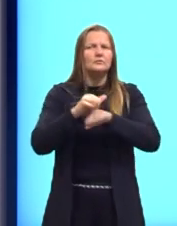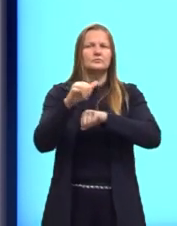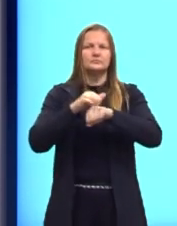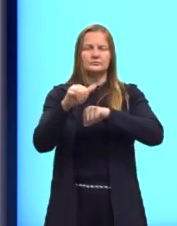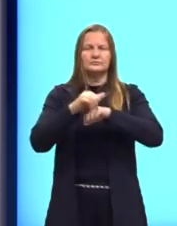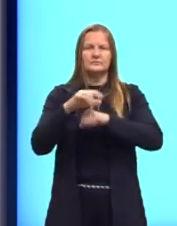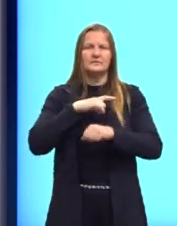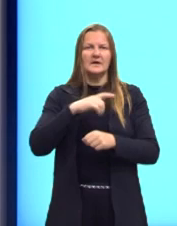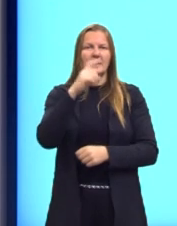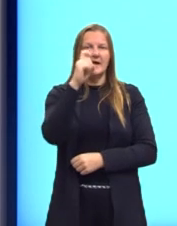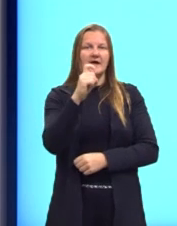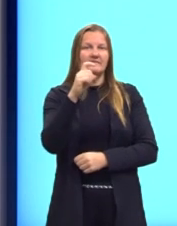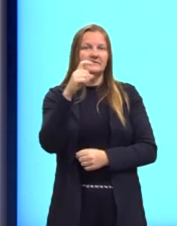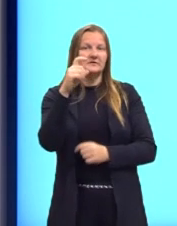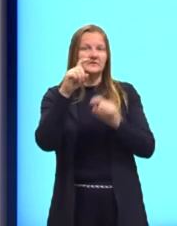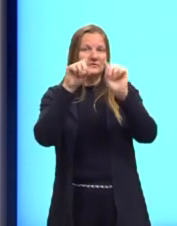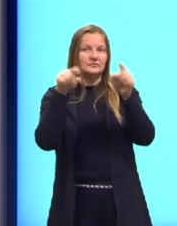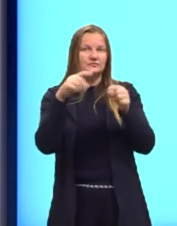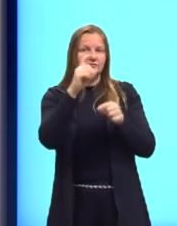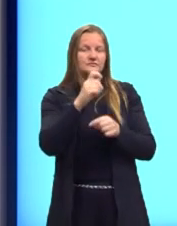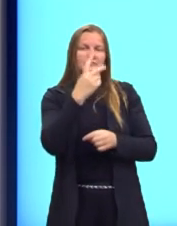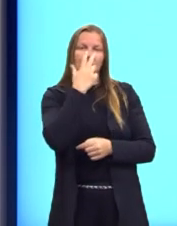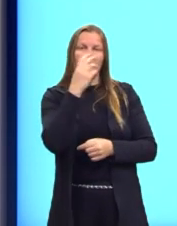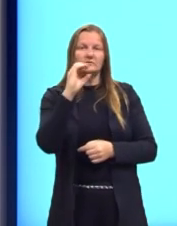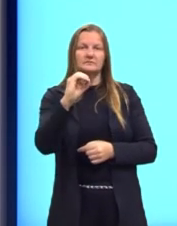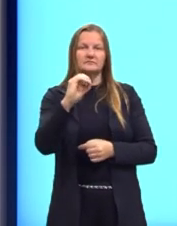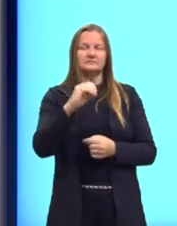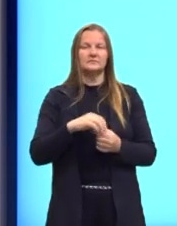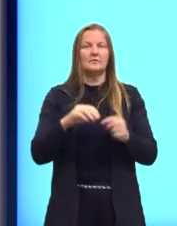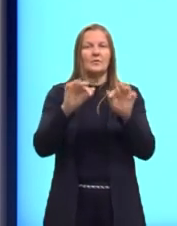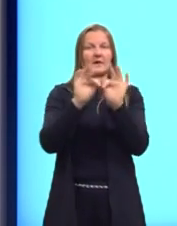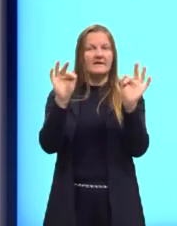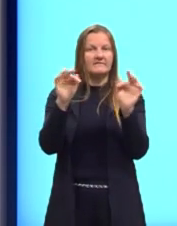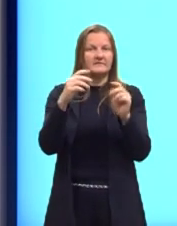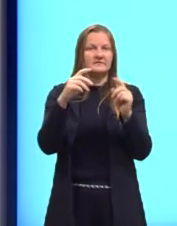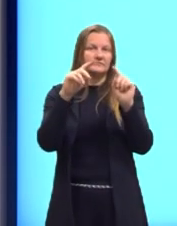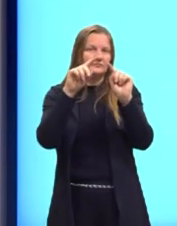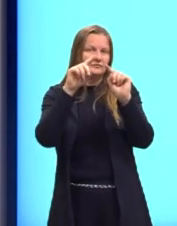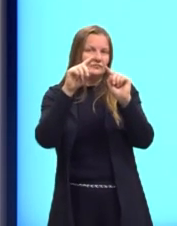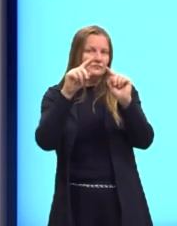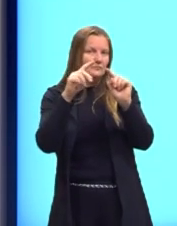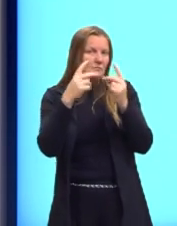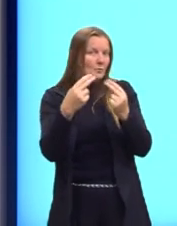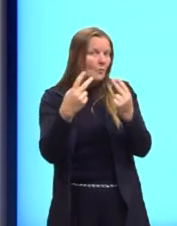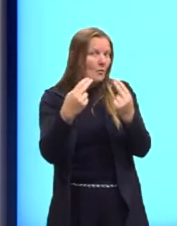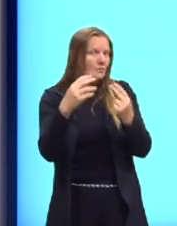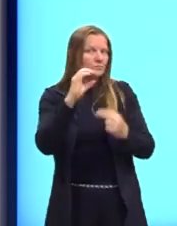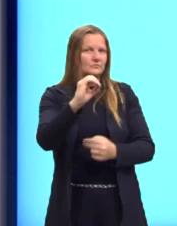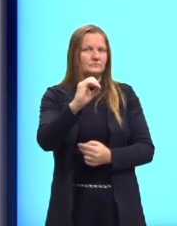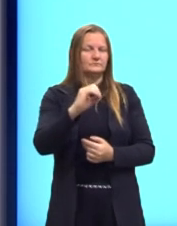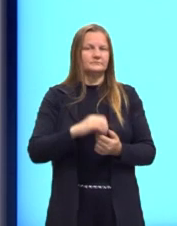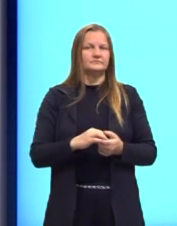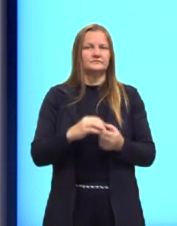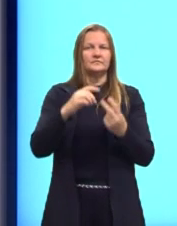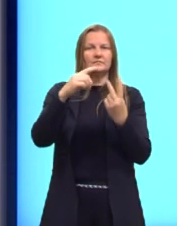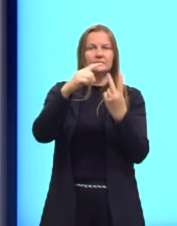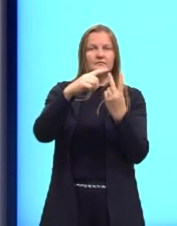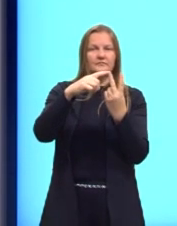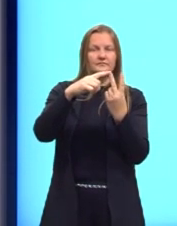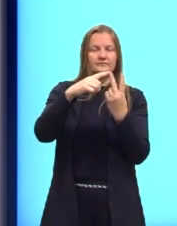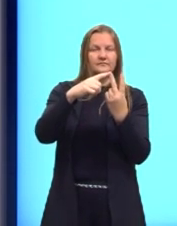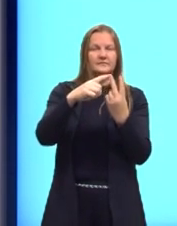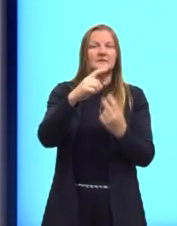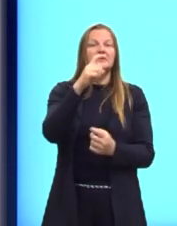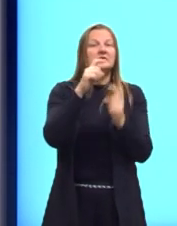o F de x é igual a zero. Ou quando a função é igual a zero. Ou seja, é o valor de x que